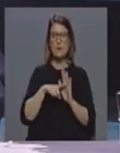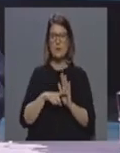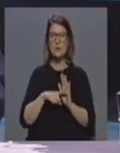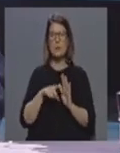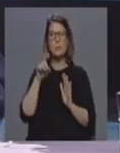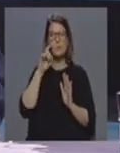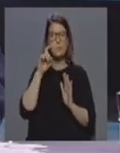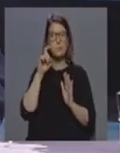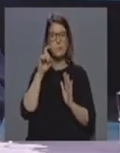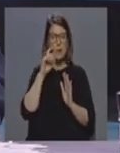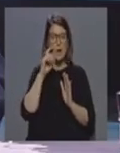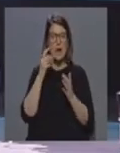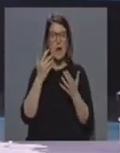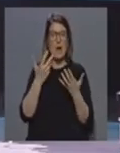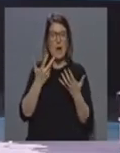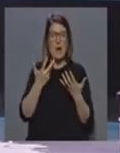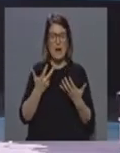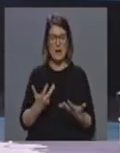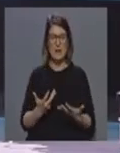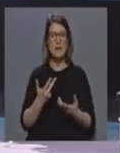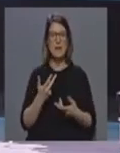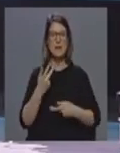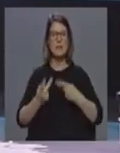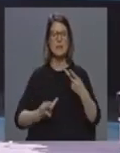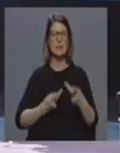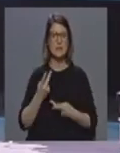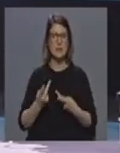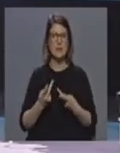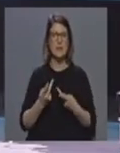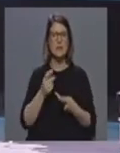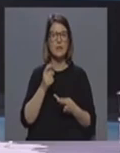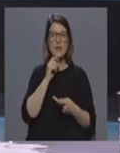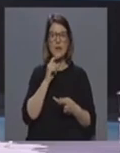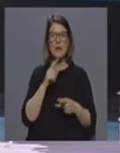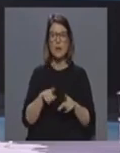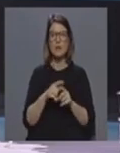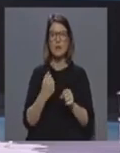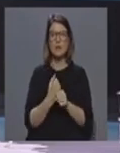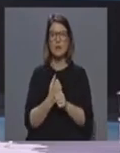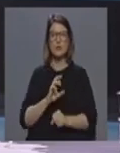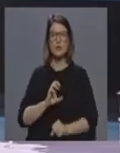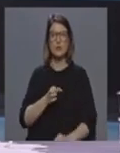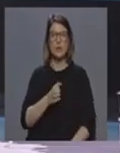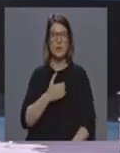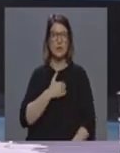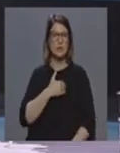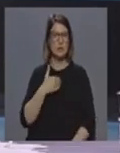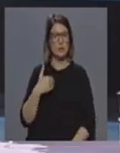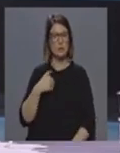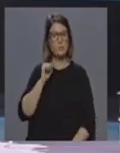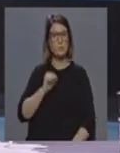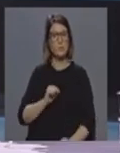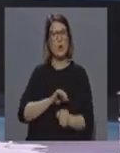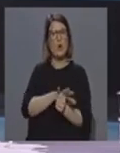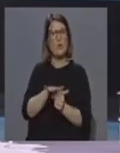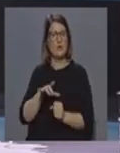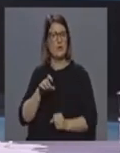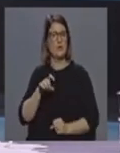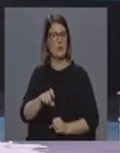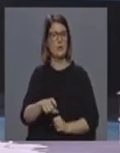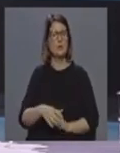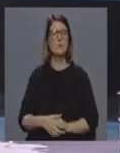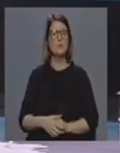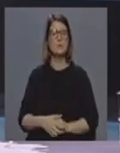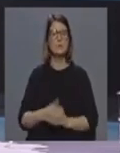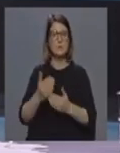proteção que estão em vigor e analisar a capacidade de resposta do Serviço Regional de Saúde ao Covid-19. São